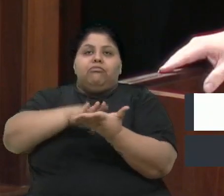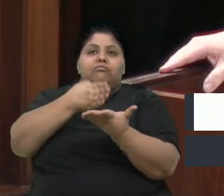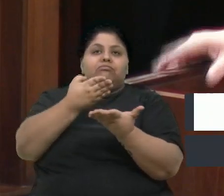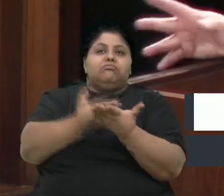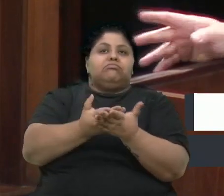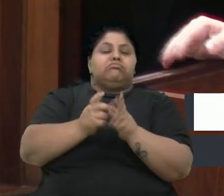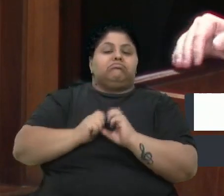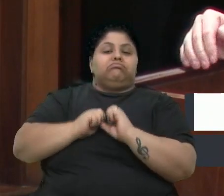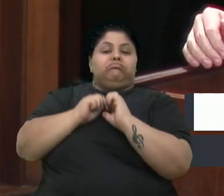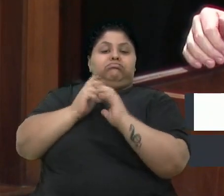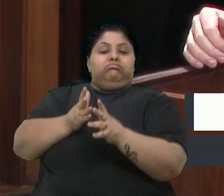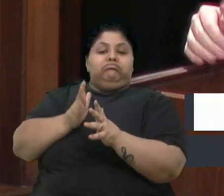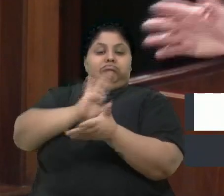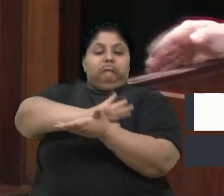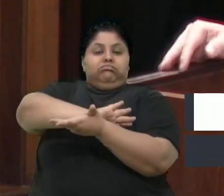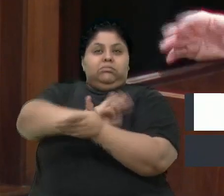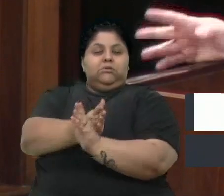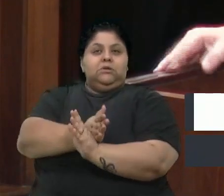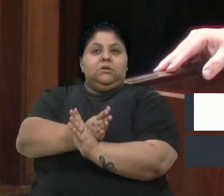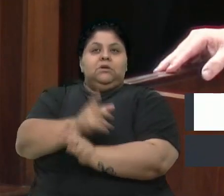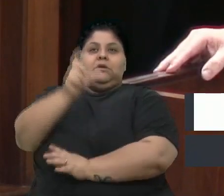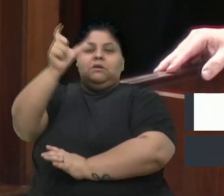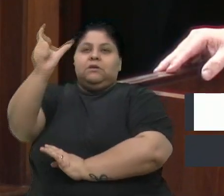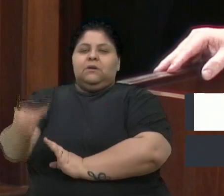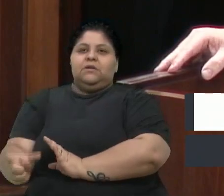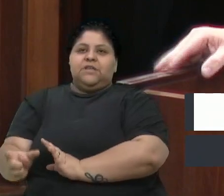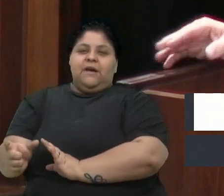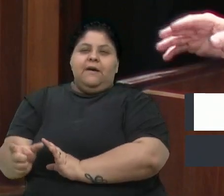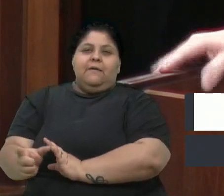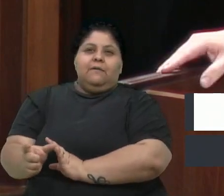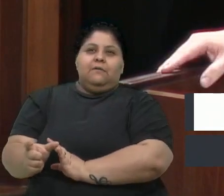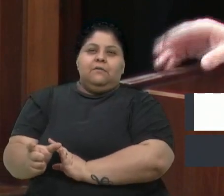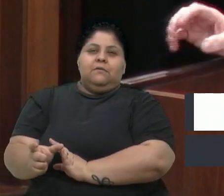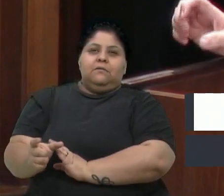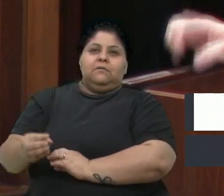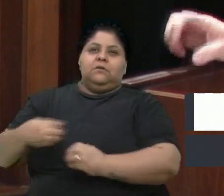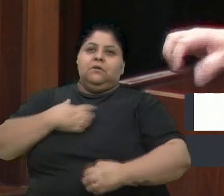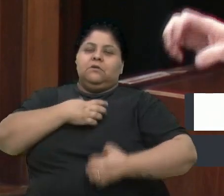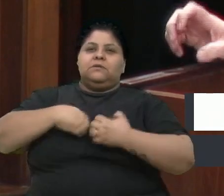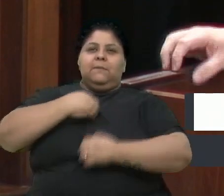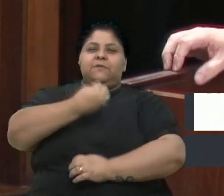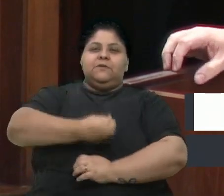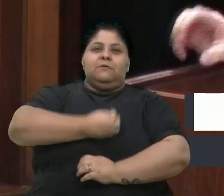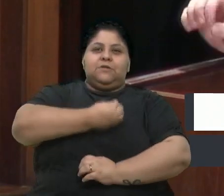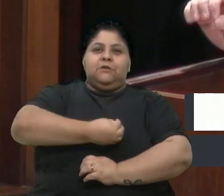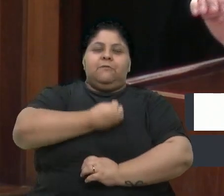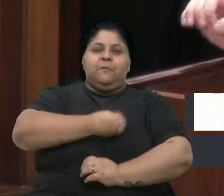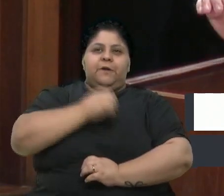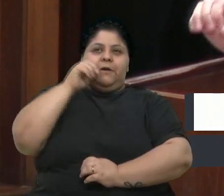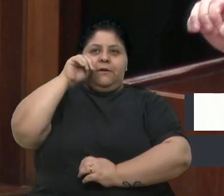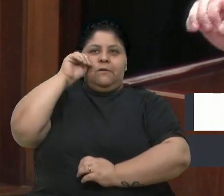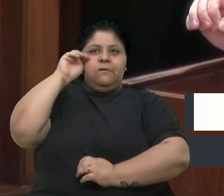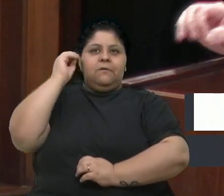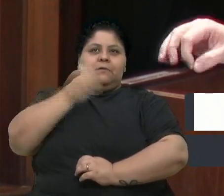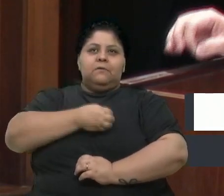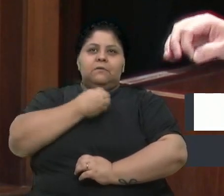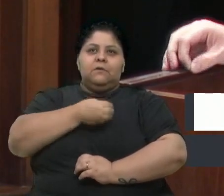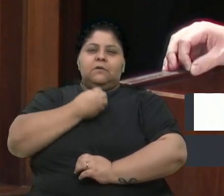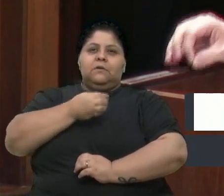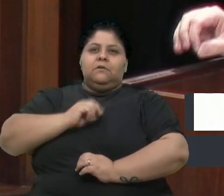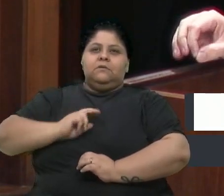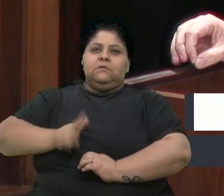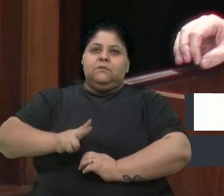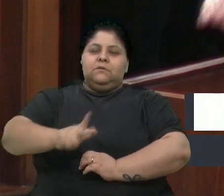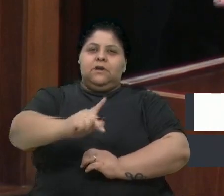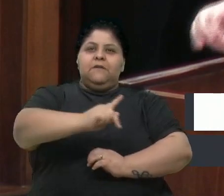discriminações, de pessoas, formas de vida e até mesmo de culturas diferentes. A gente tem que enaltecer sempre, presidente,